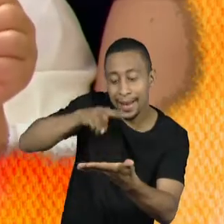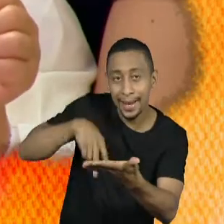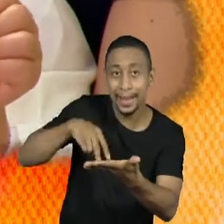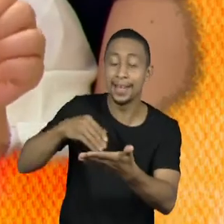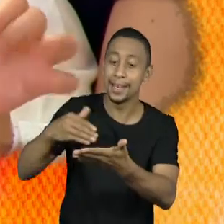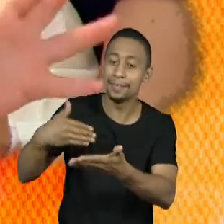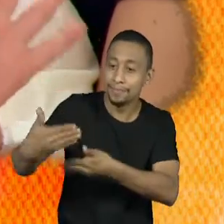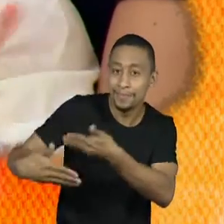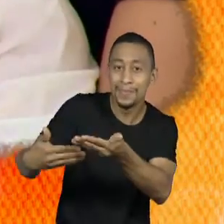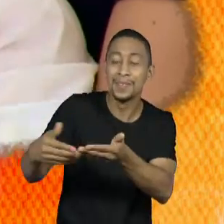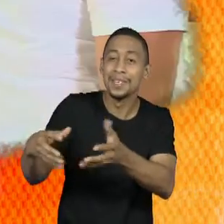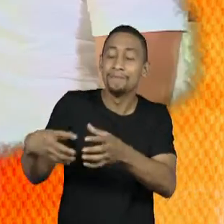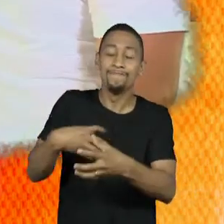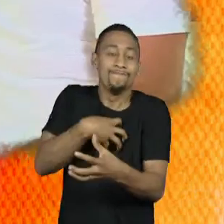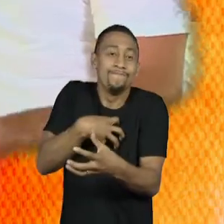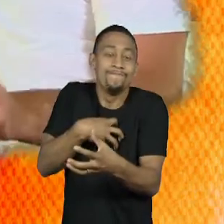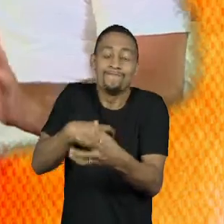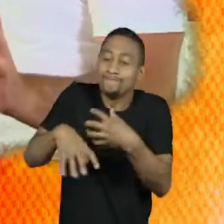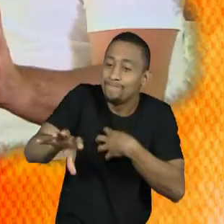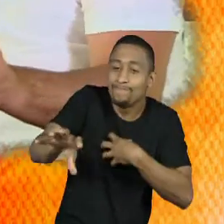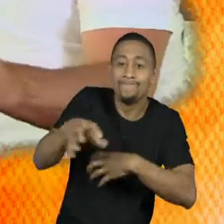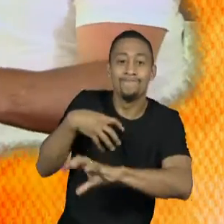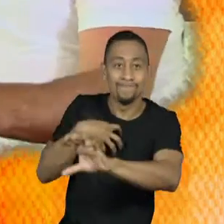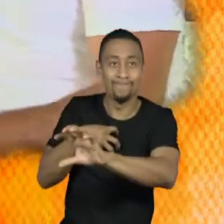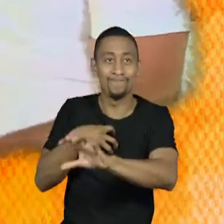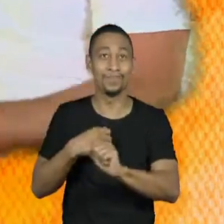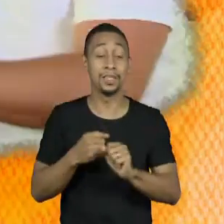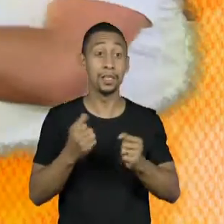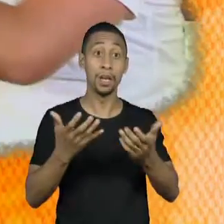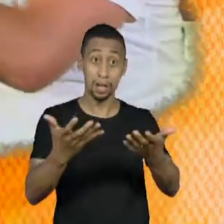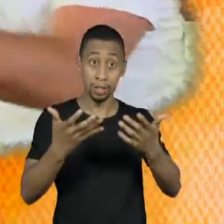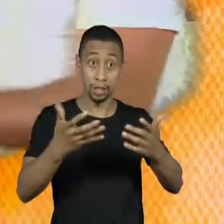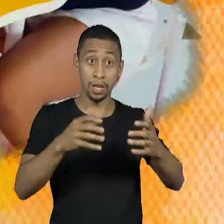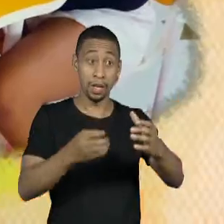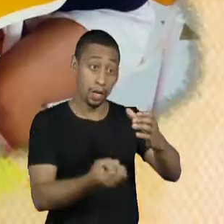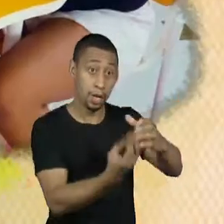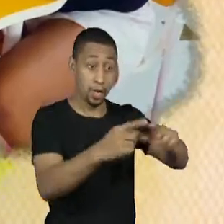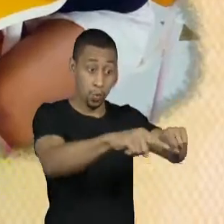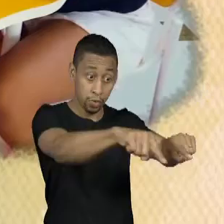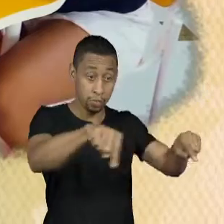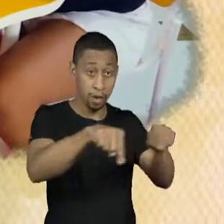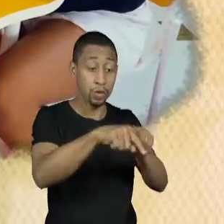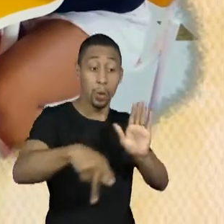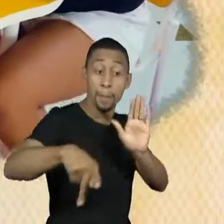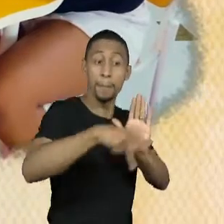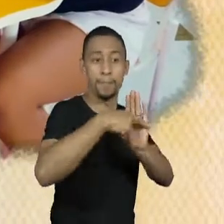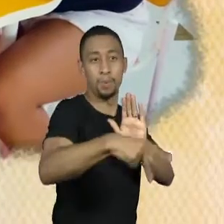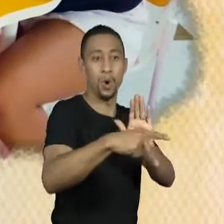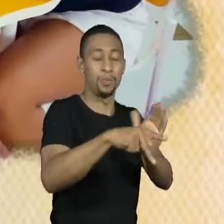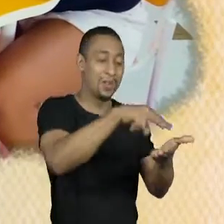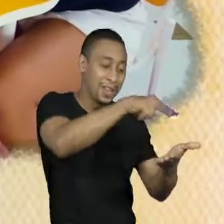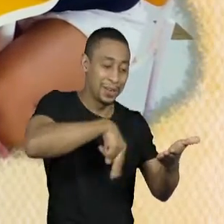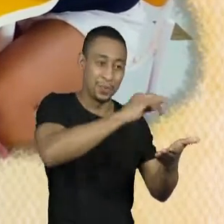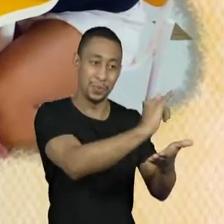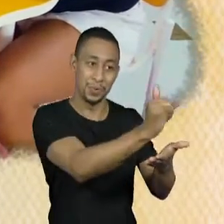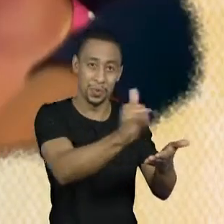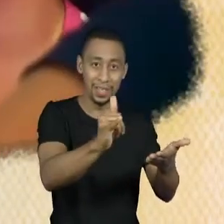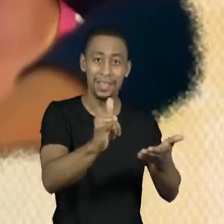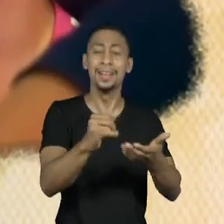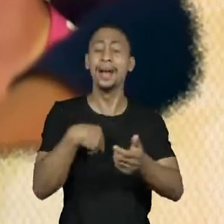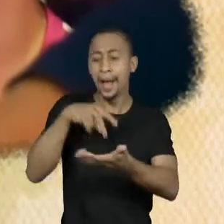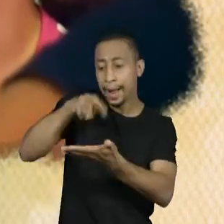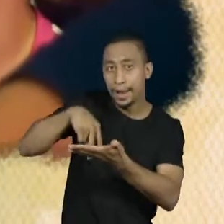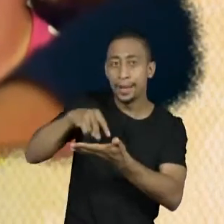vez mais acessível. A gente ainda quer ter um espaço da leitura que vai ser para todos. O ato de ler é ação. O que se